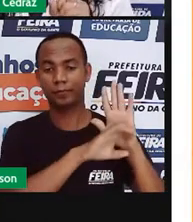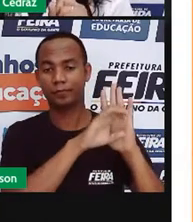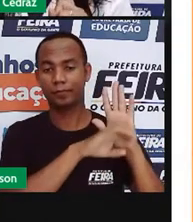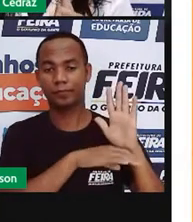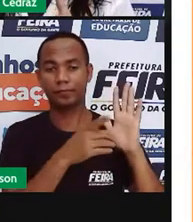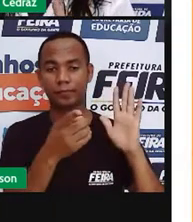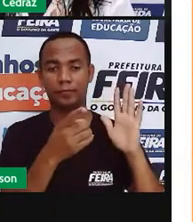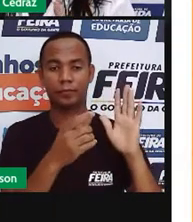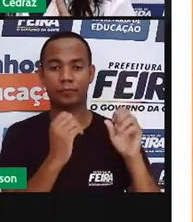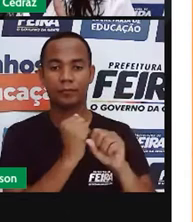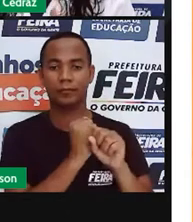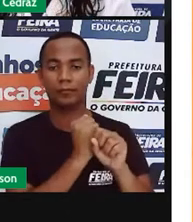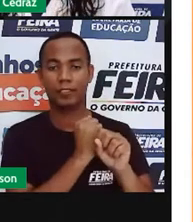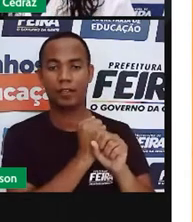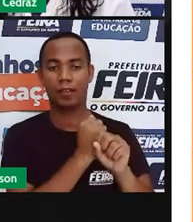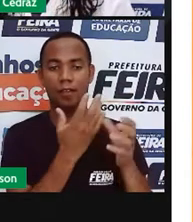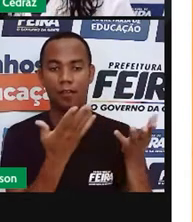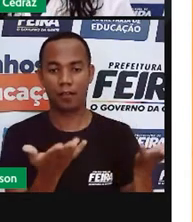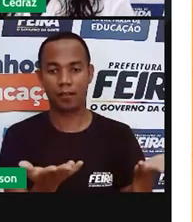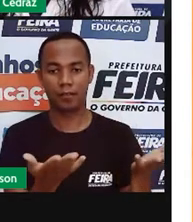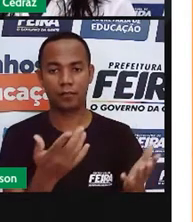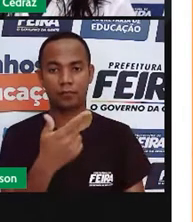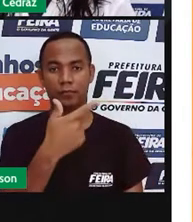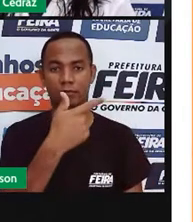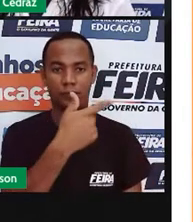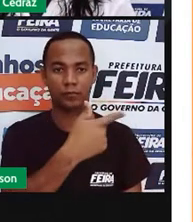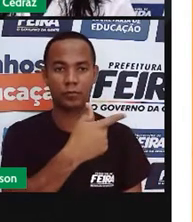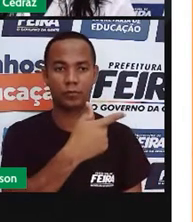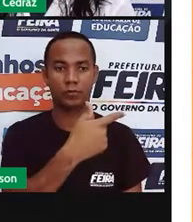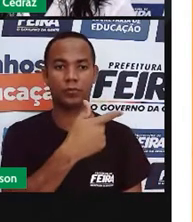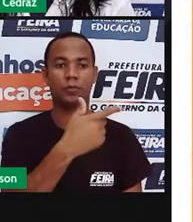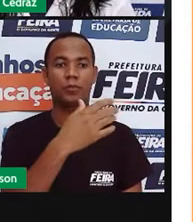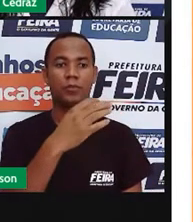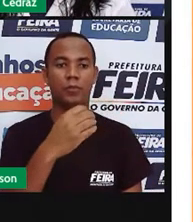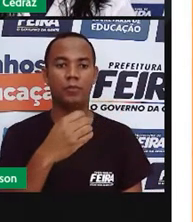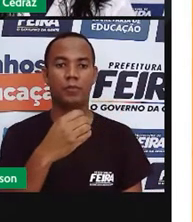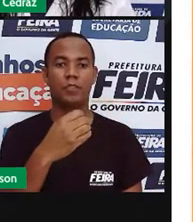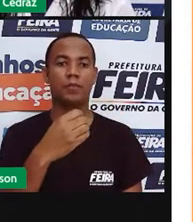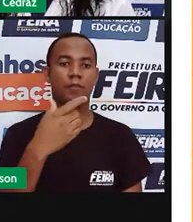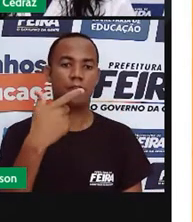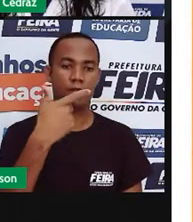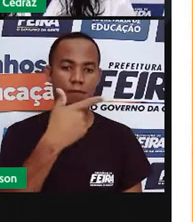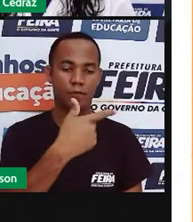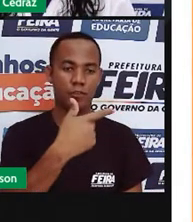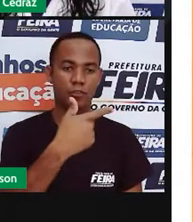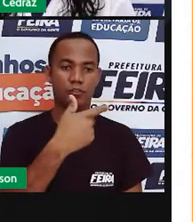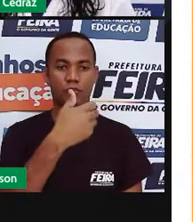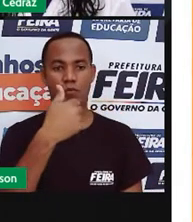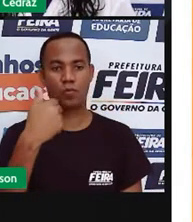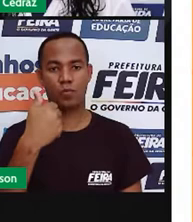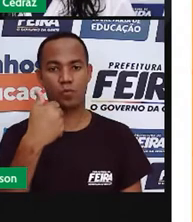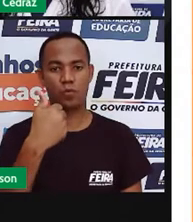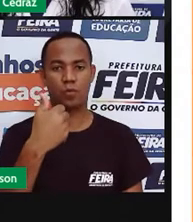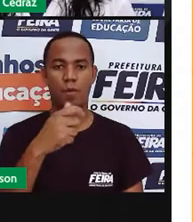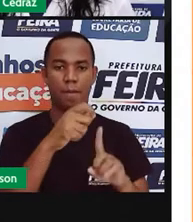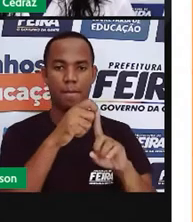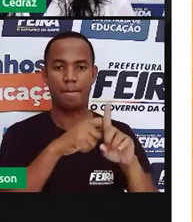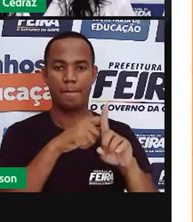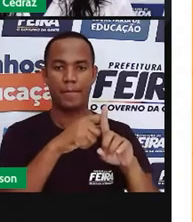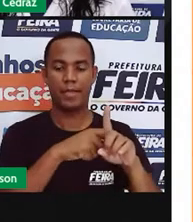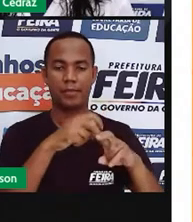2021, o mês é junho e a data